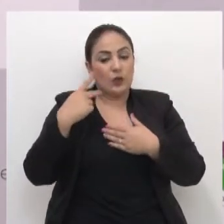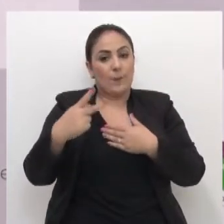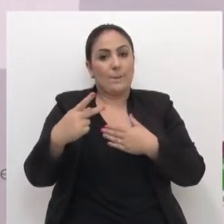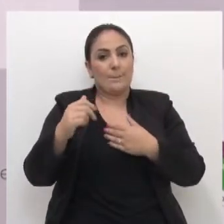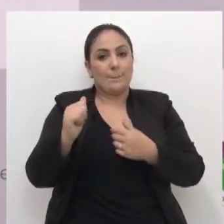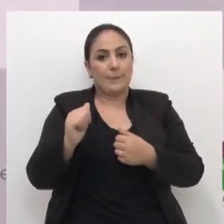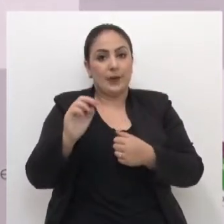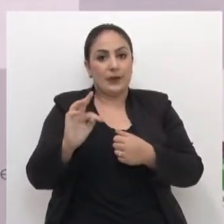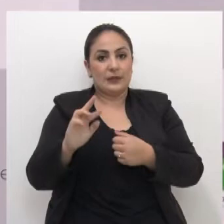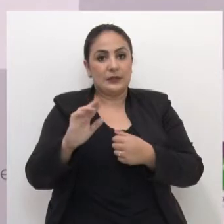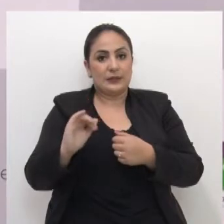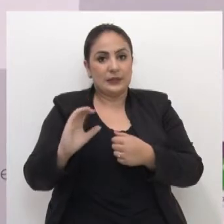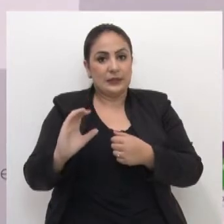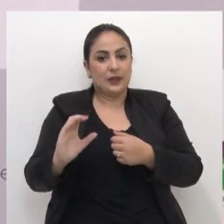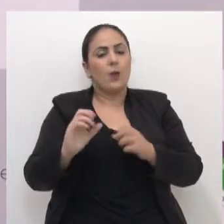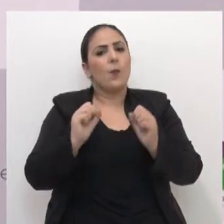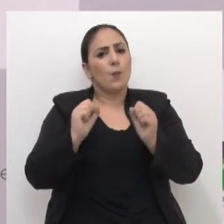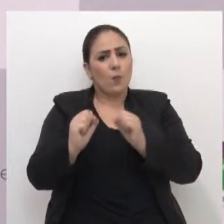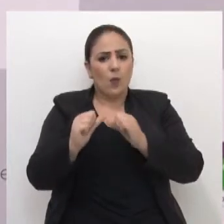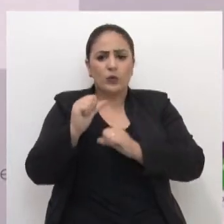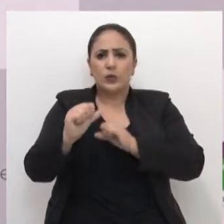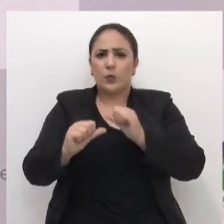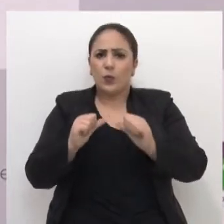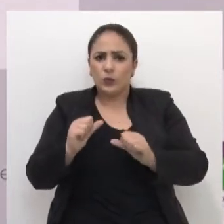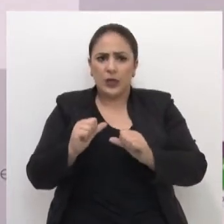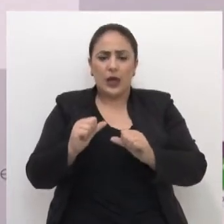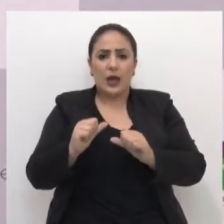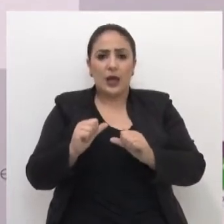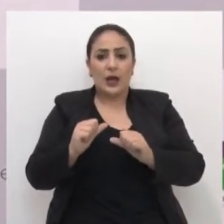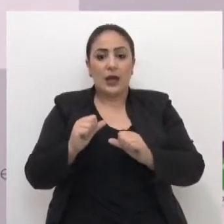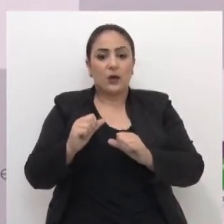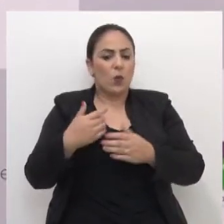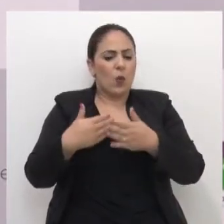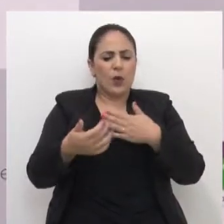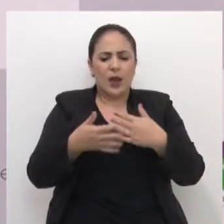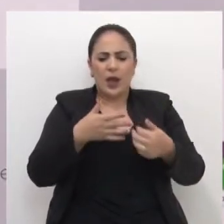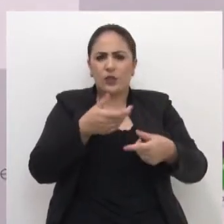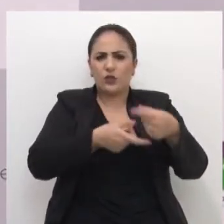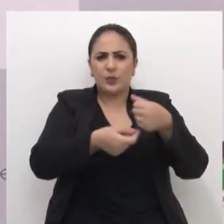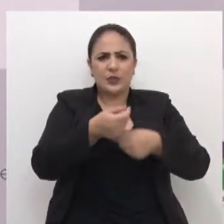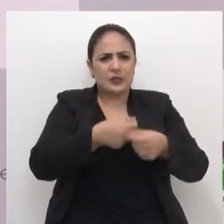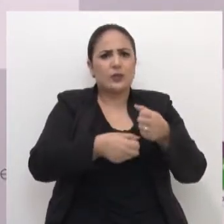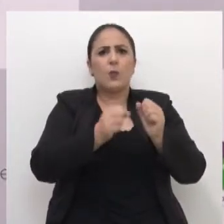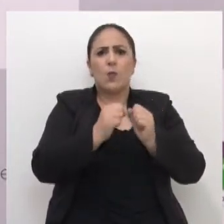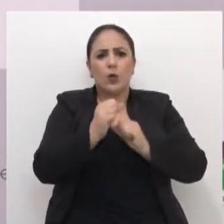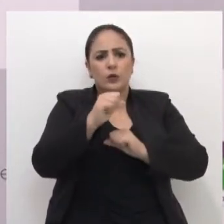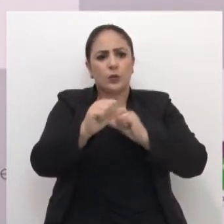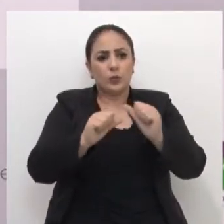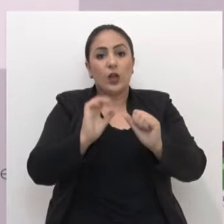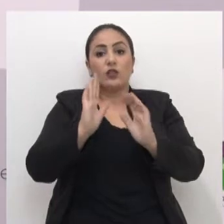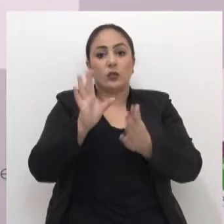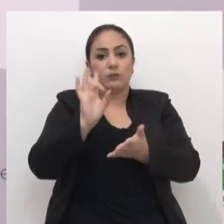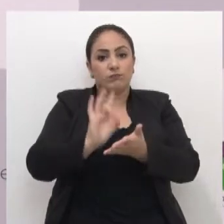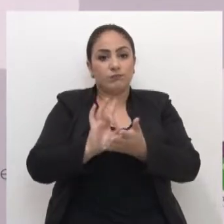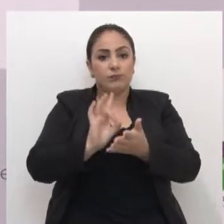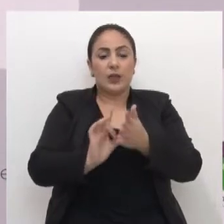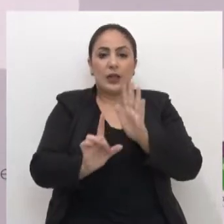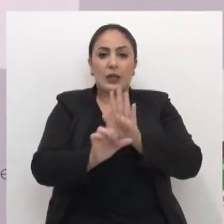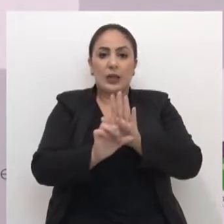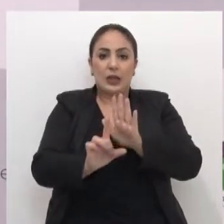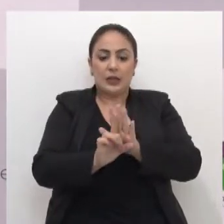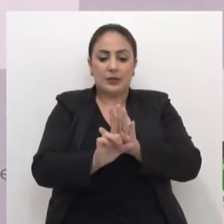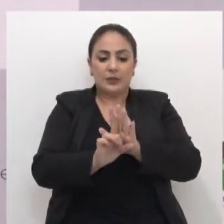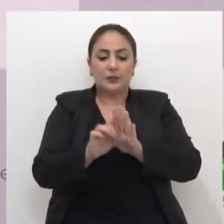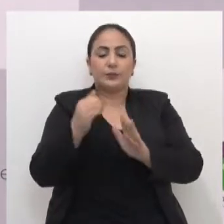Patrick, que pode mudar a administração que for. Isso já está garantido em lei que nós